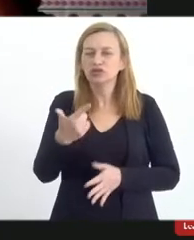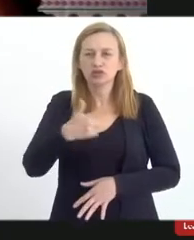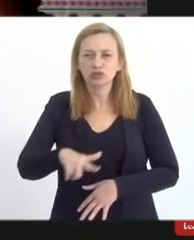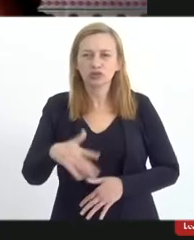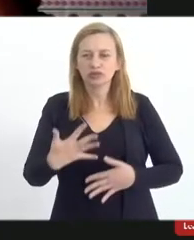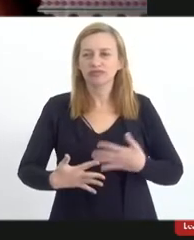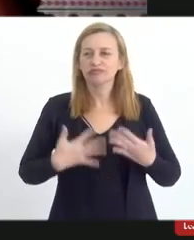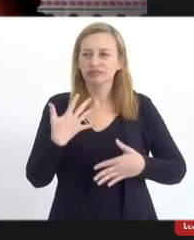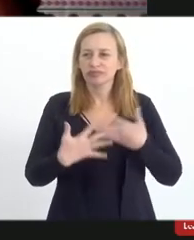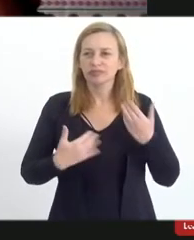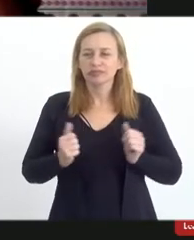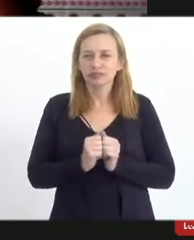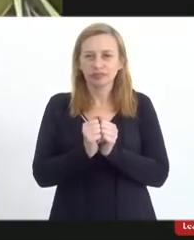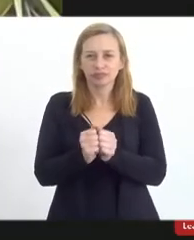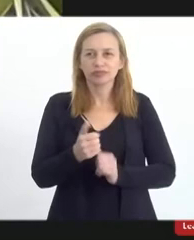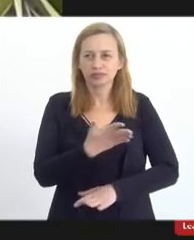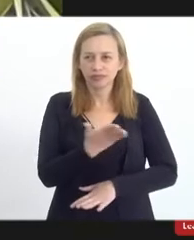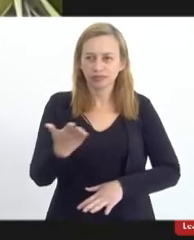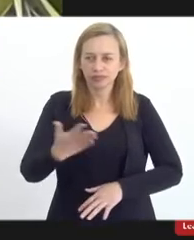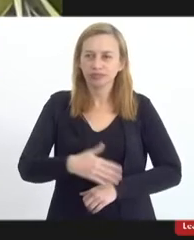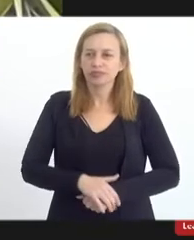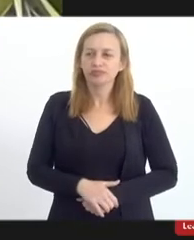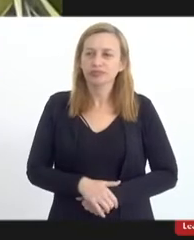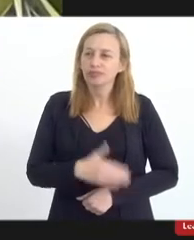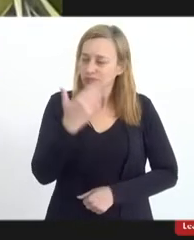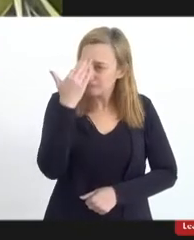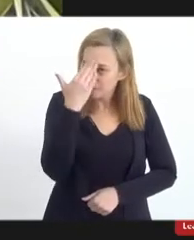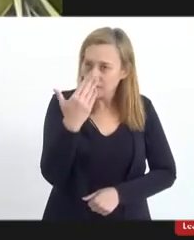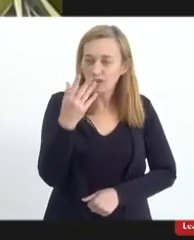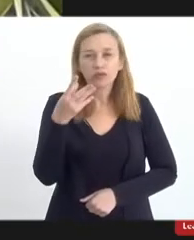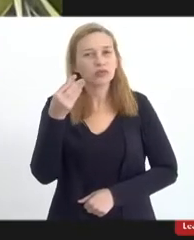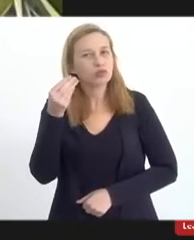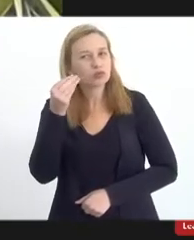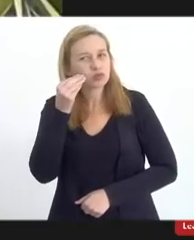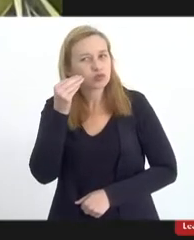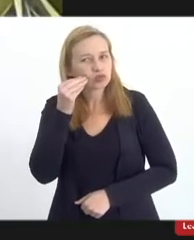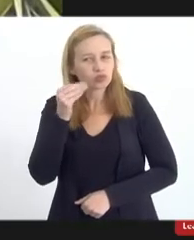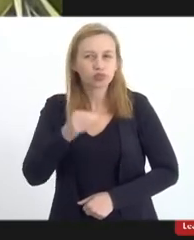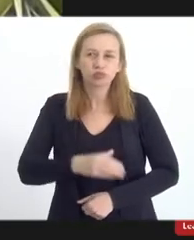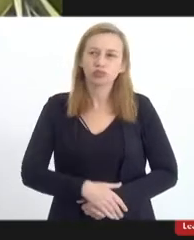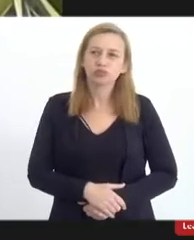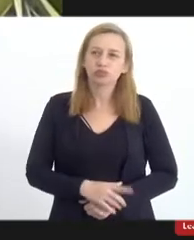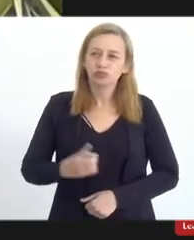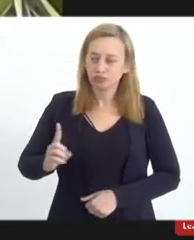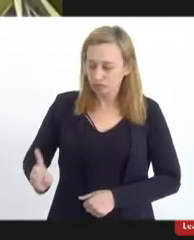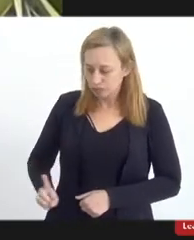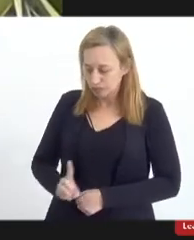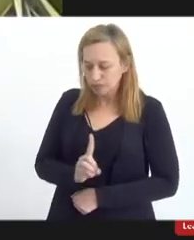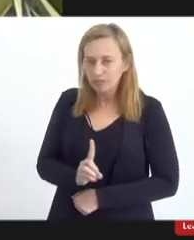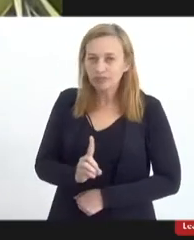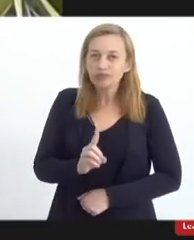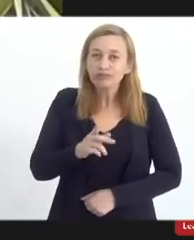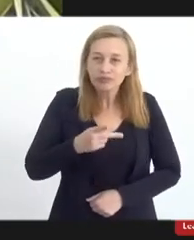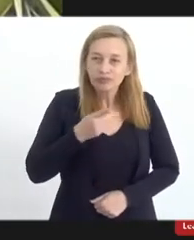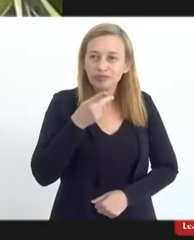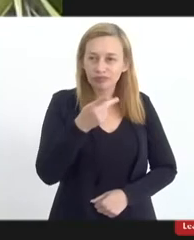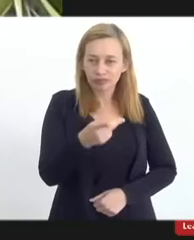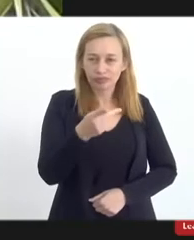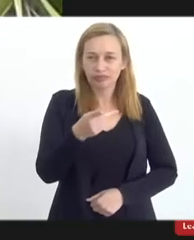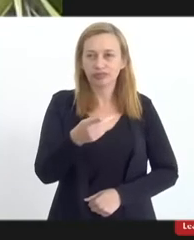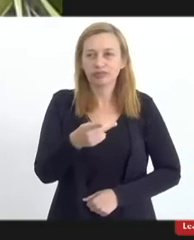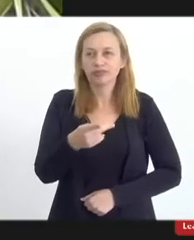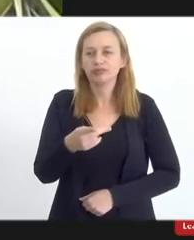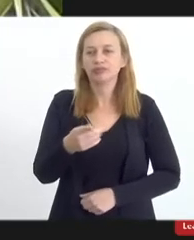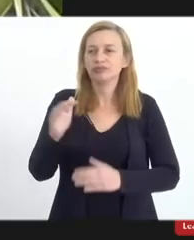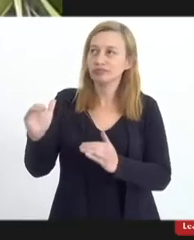prazer imenso estar com vocês. Muito obrigada pela oportunidade. Venho aqui me expressar, diante